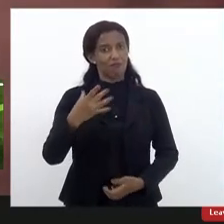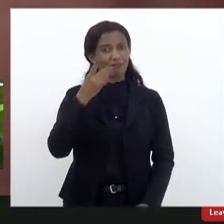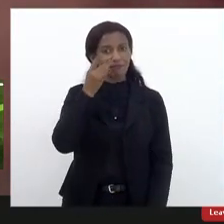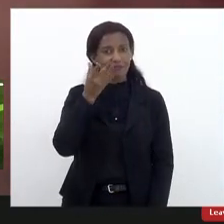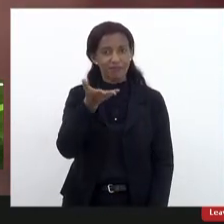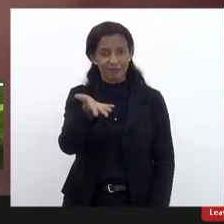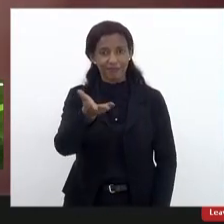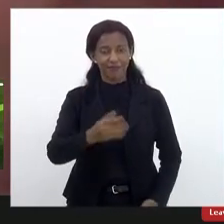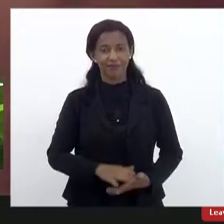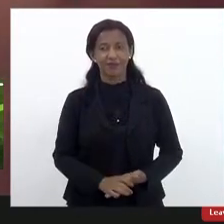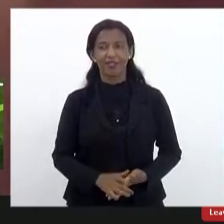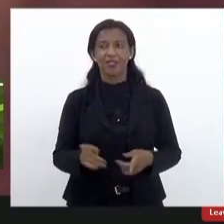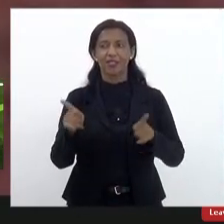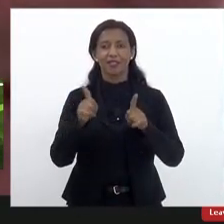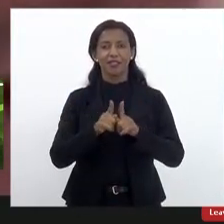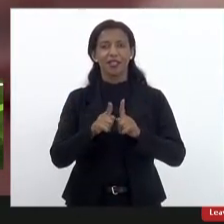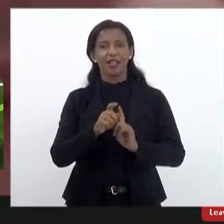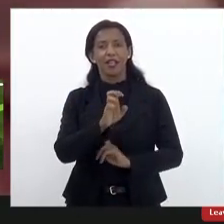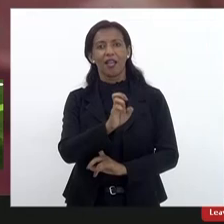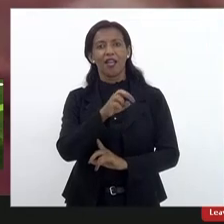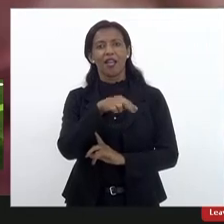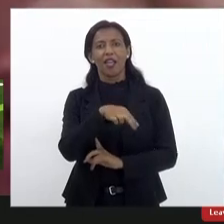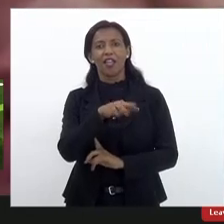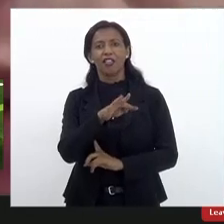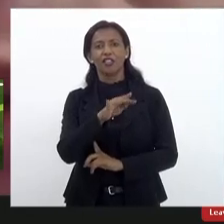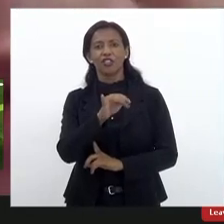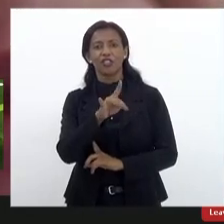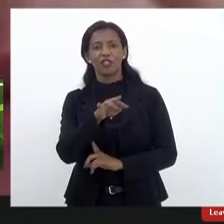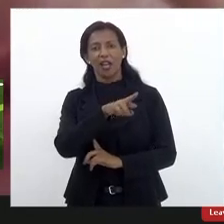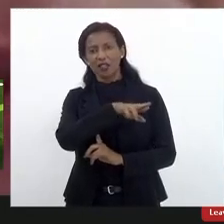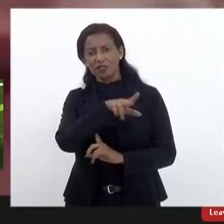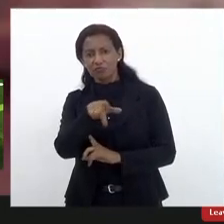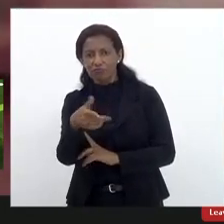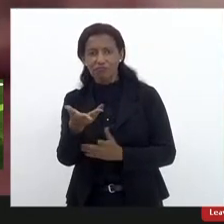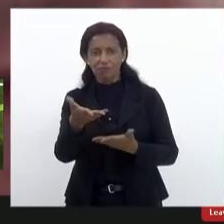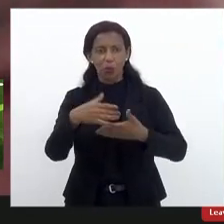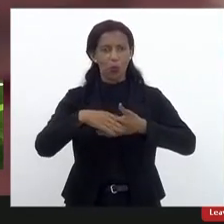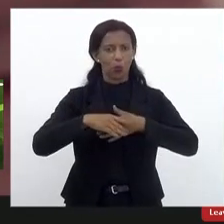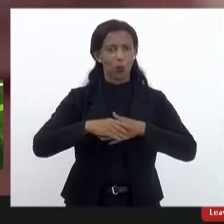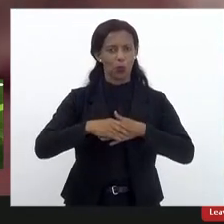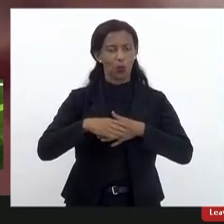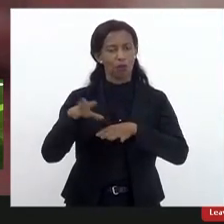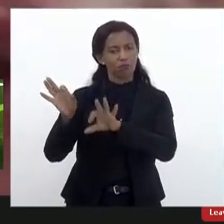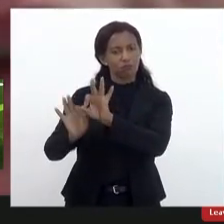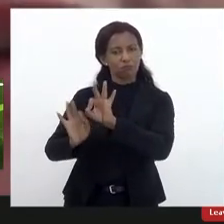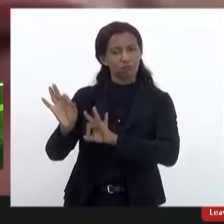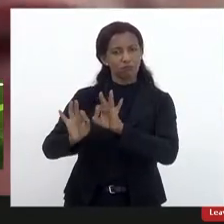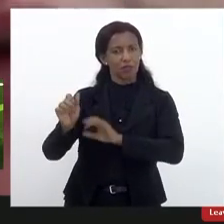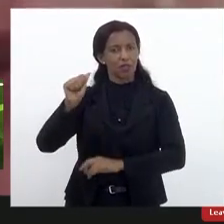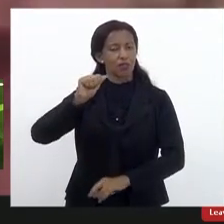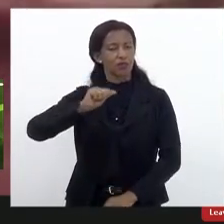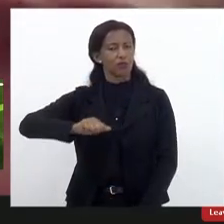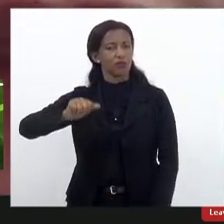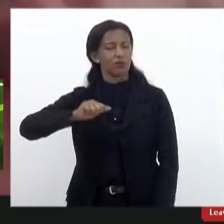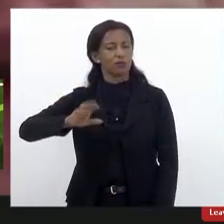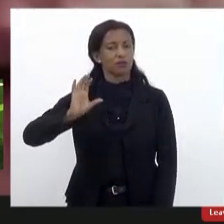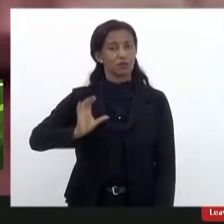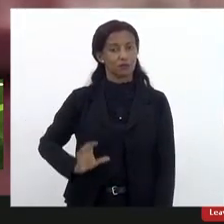Cumprimento as entidades aqui também presentes neste momento. as organizações da sociedade civil